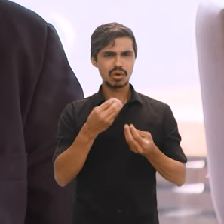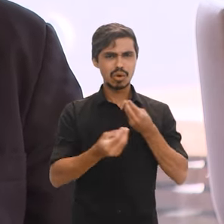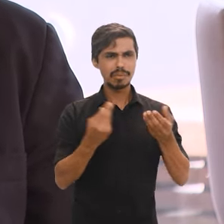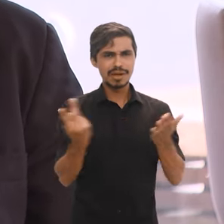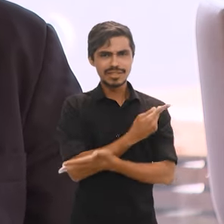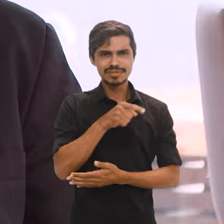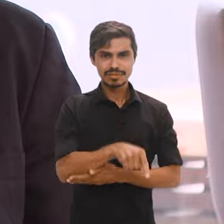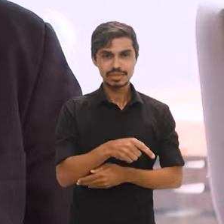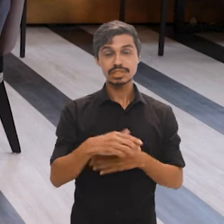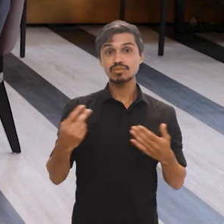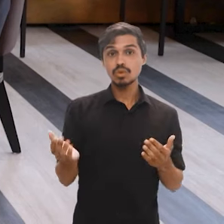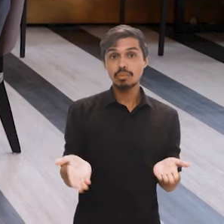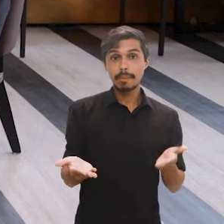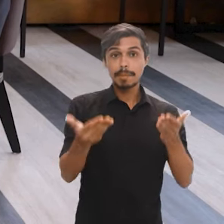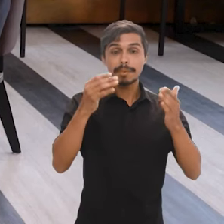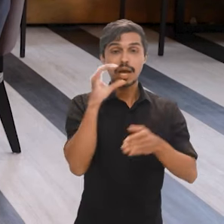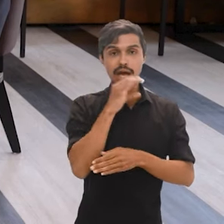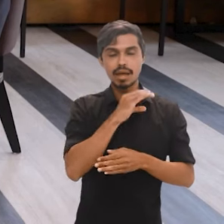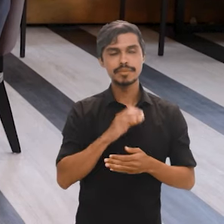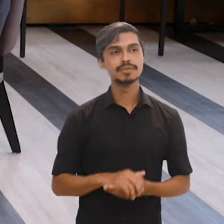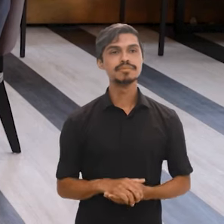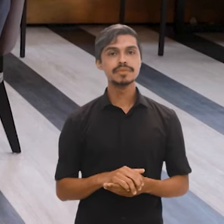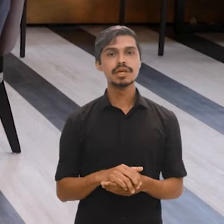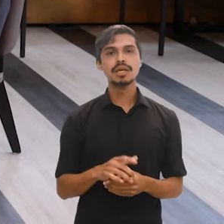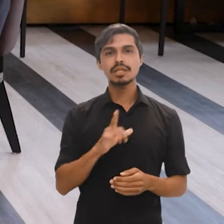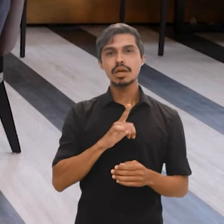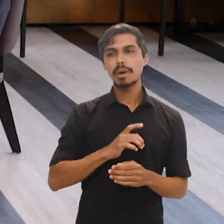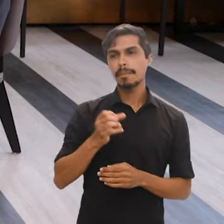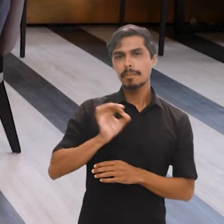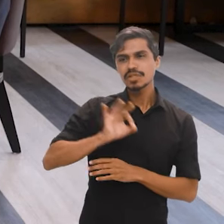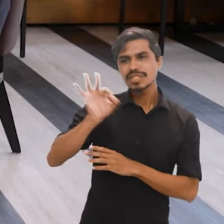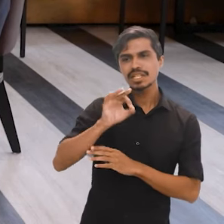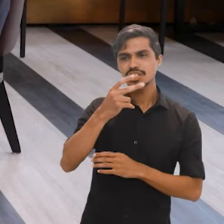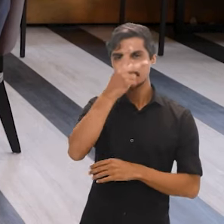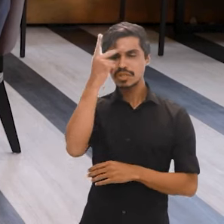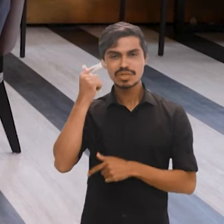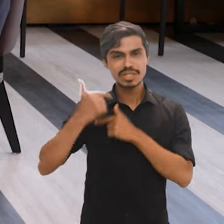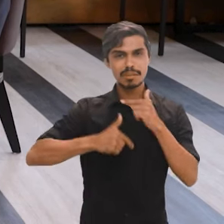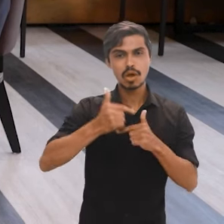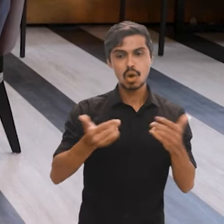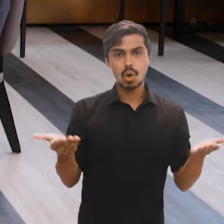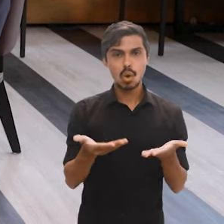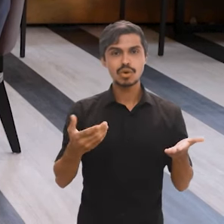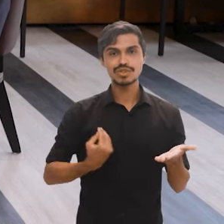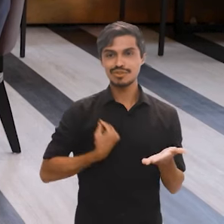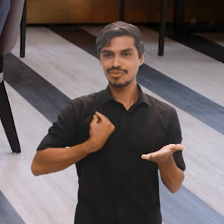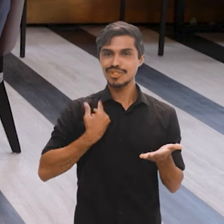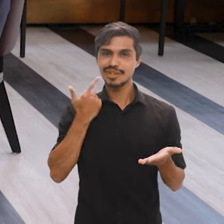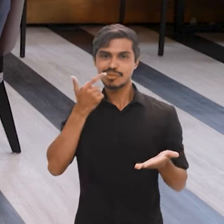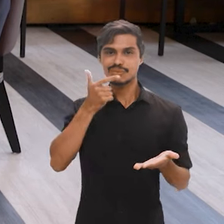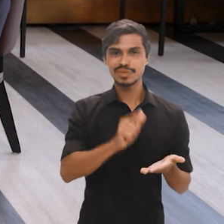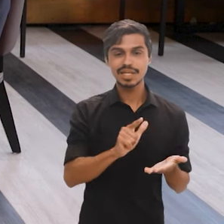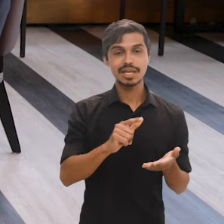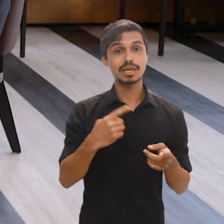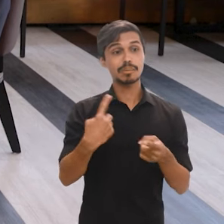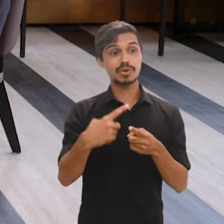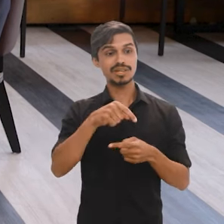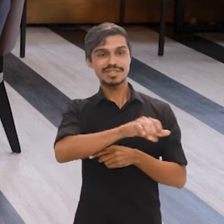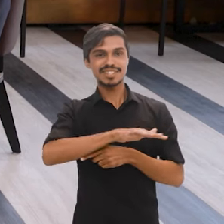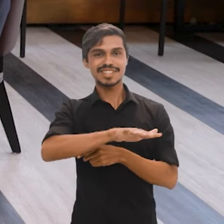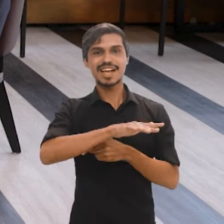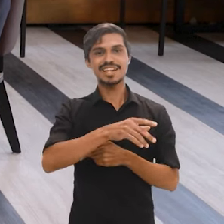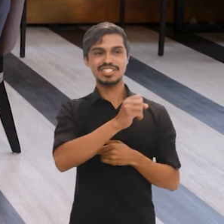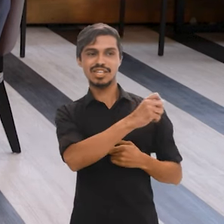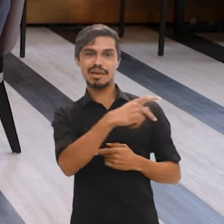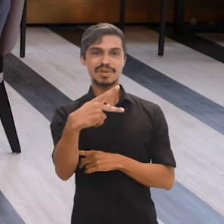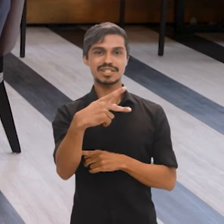sociedade vem crescendo muito rapidamente. Tem uma parcela crescente dos trabalhadores que hoje ganham a vida envolvidos justamente nesse